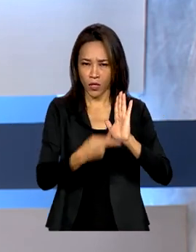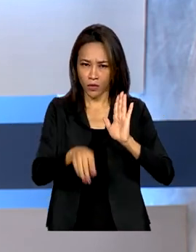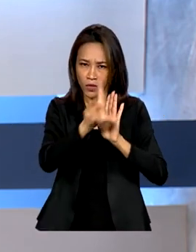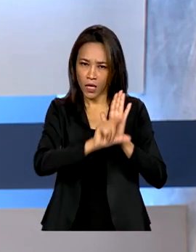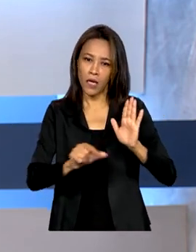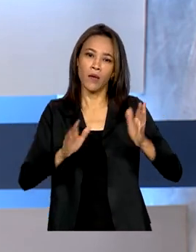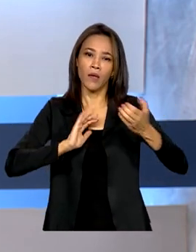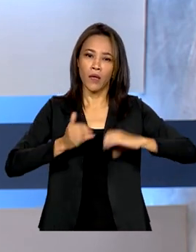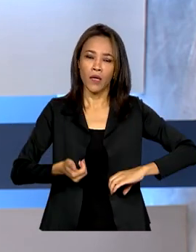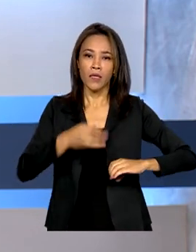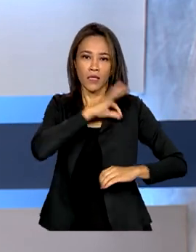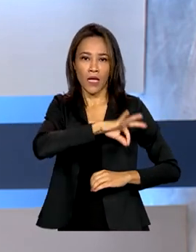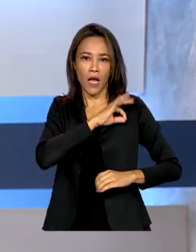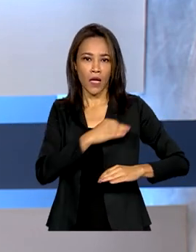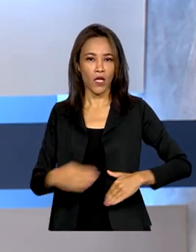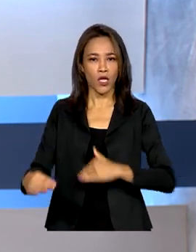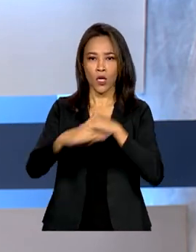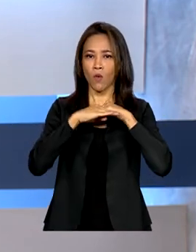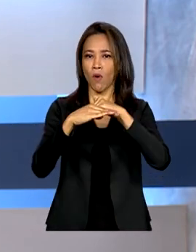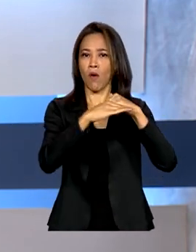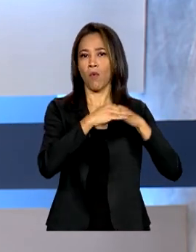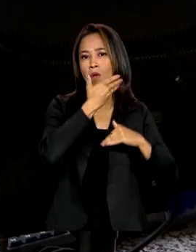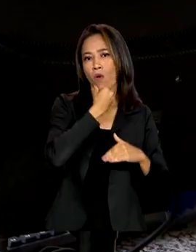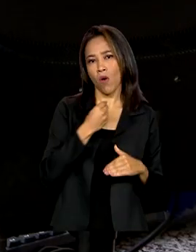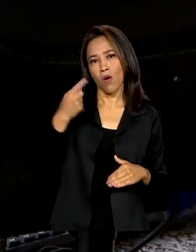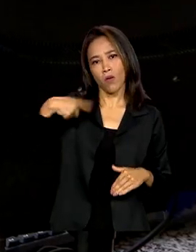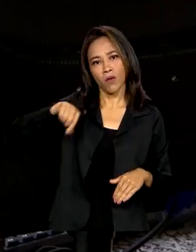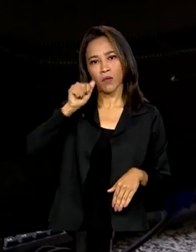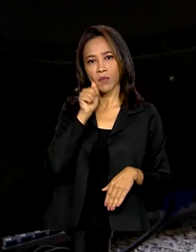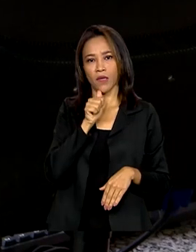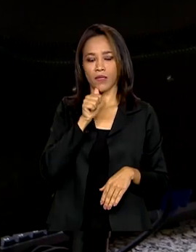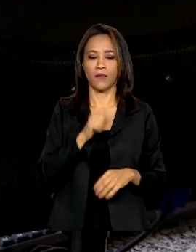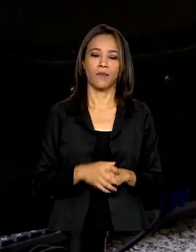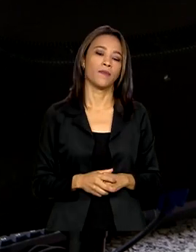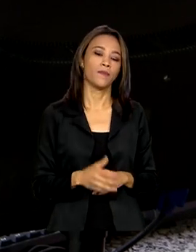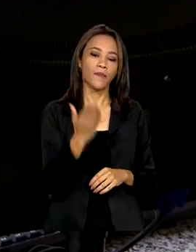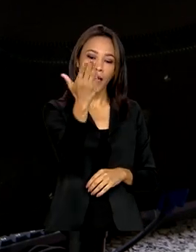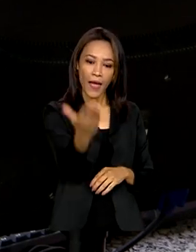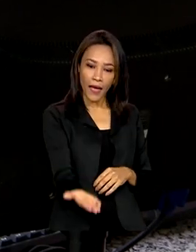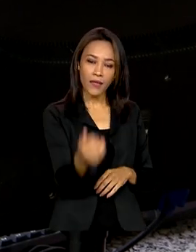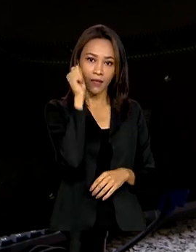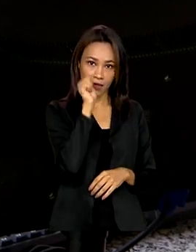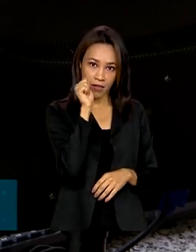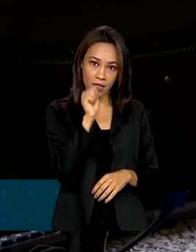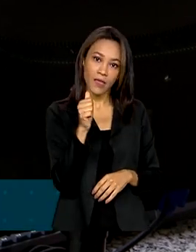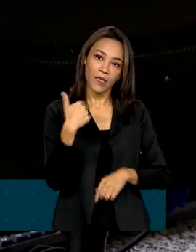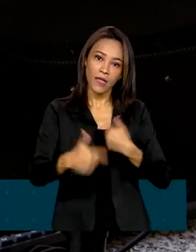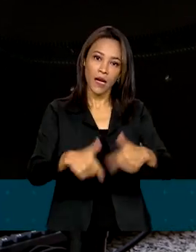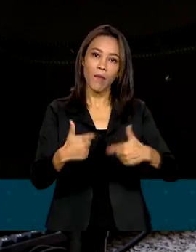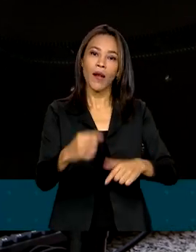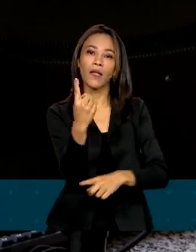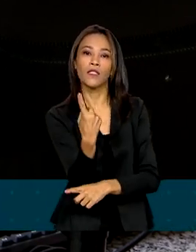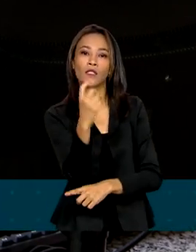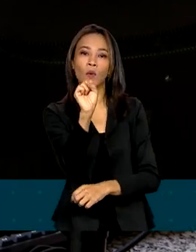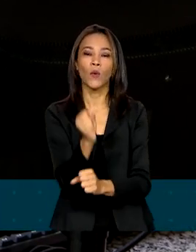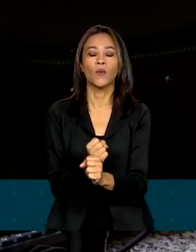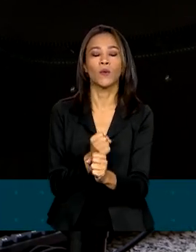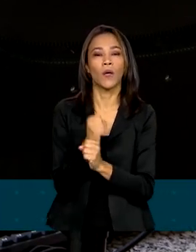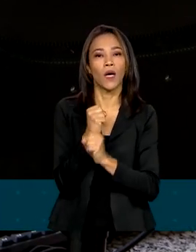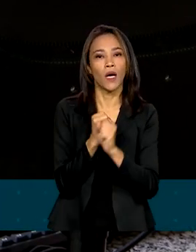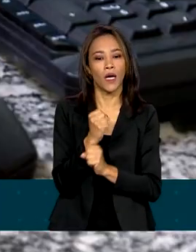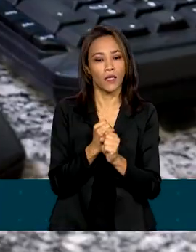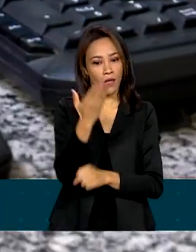para homens e mulheres que exerçam a mesma função. Denise trabalha há 18 anos como técnica de